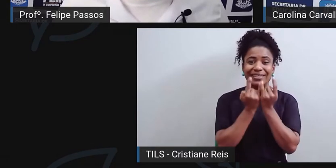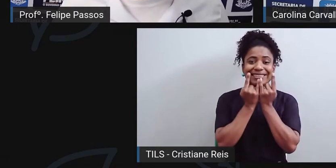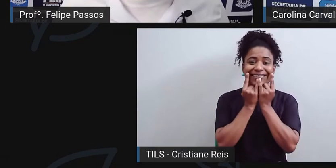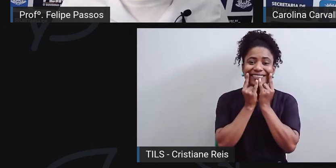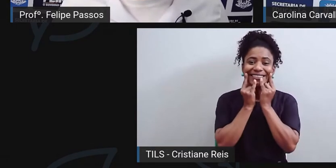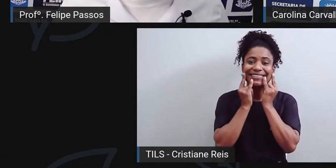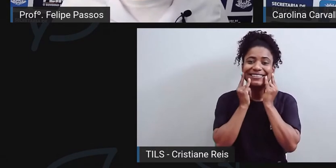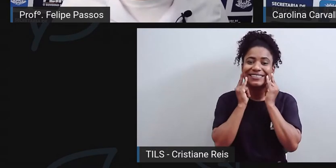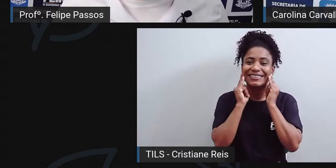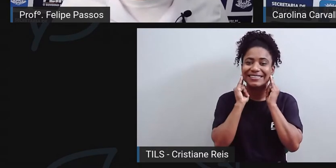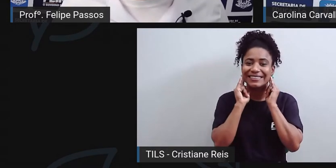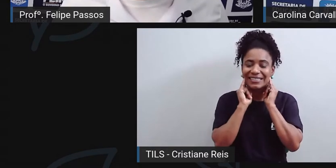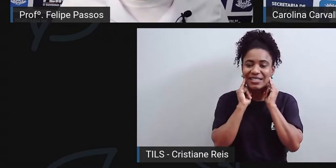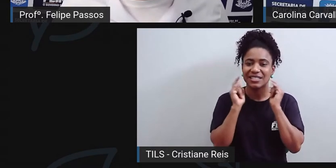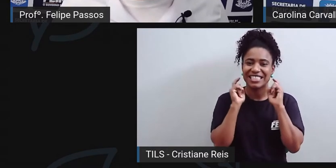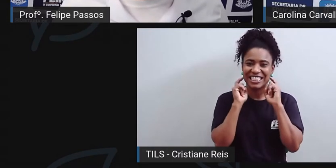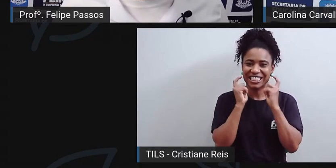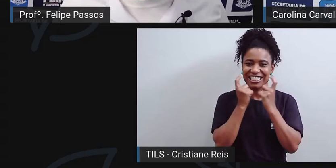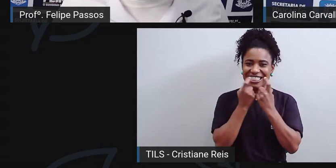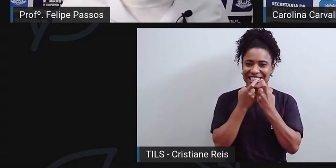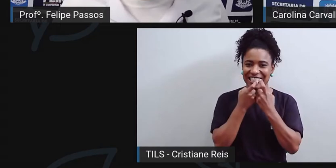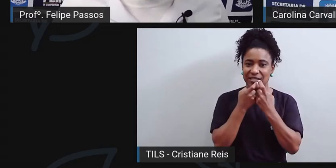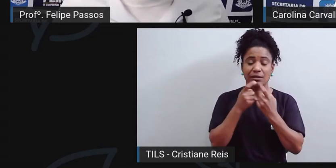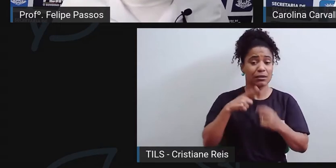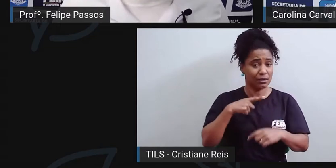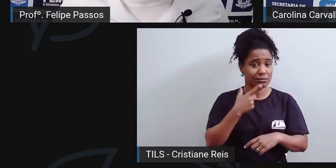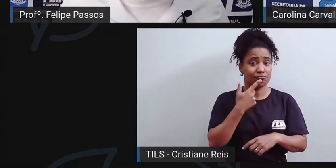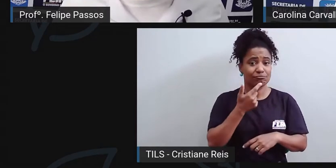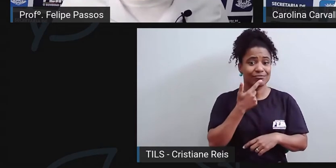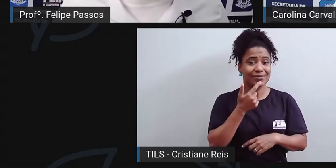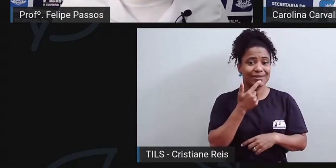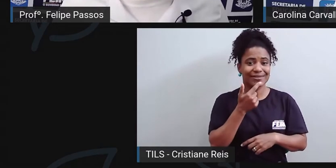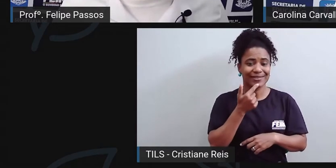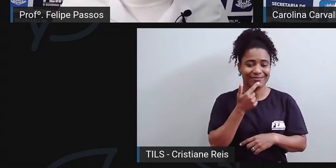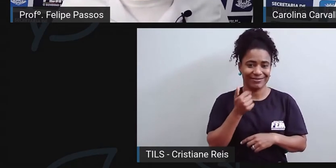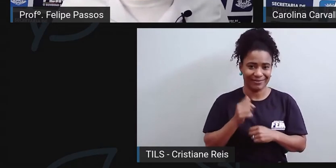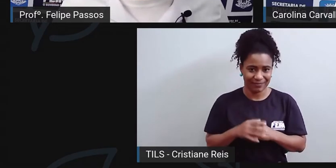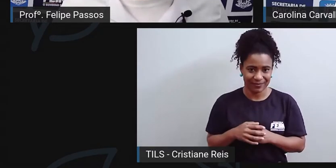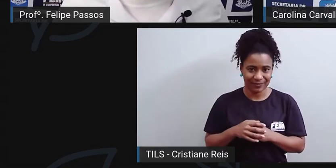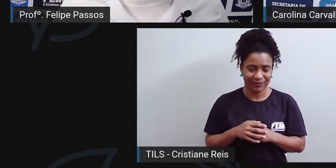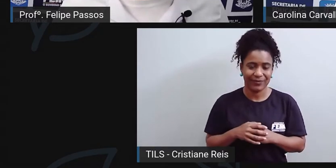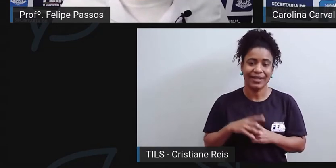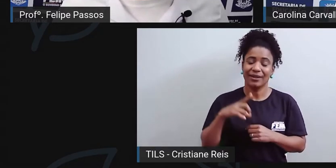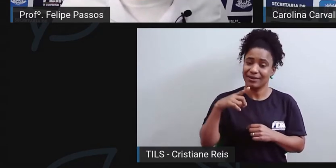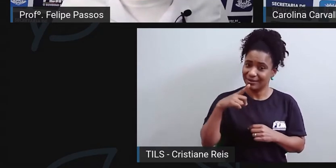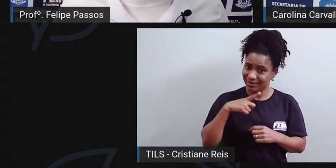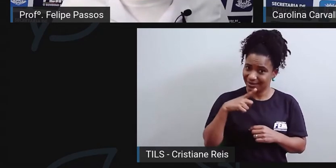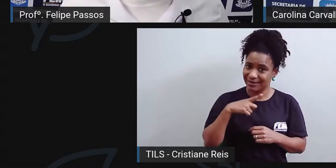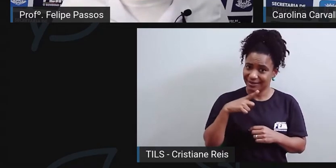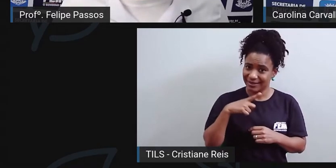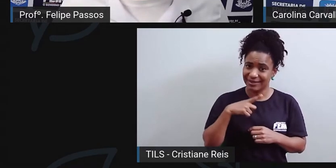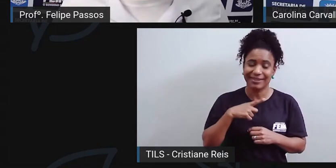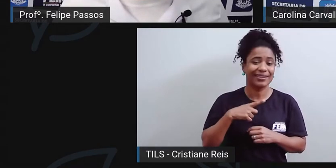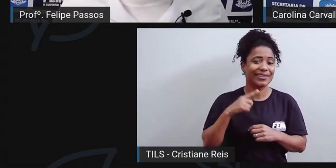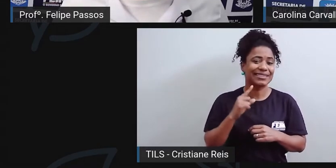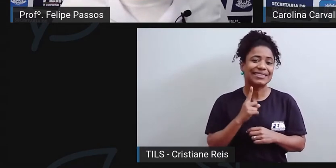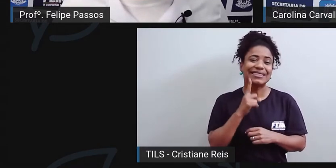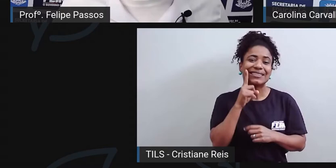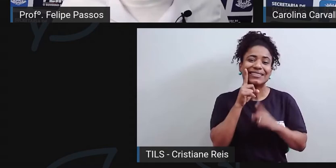também é bastante irrigada por vasos sanguíneos. Então, a cárie e outras doenças